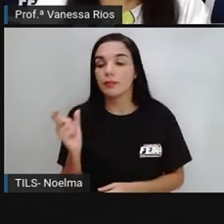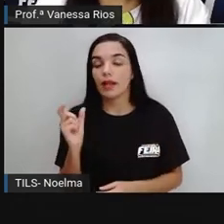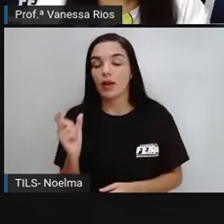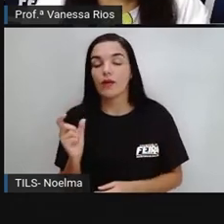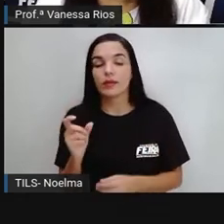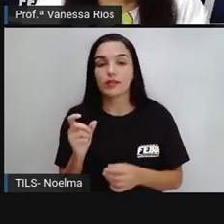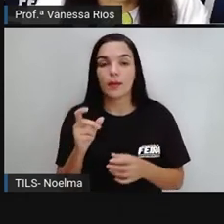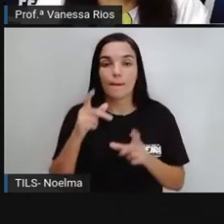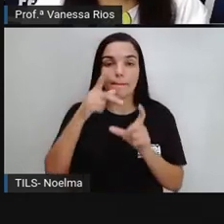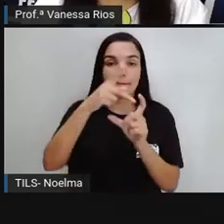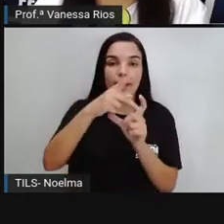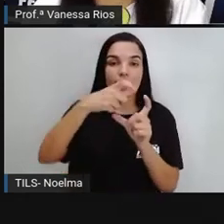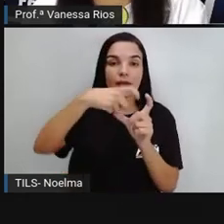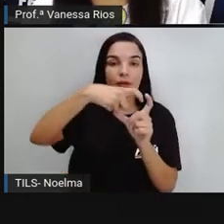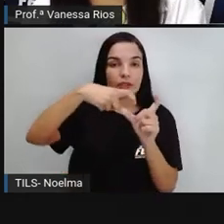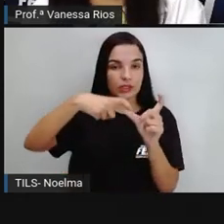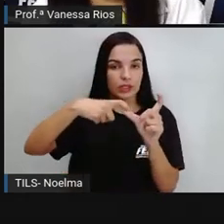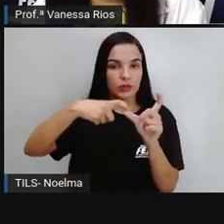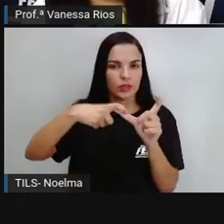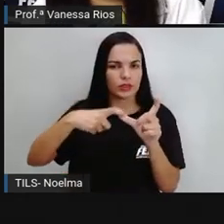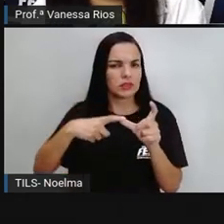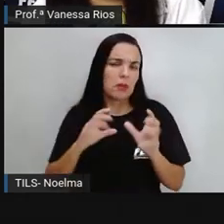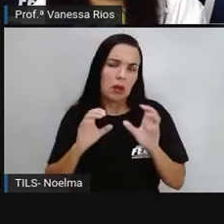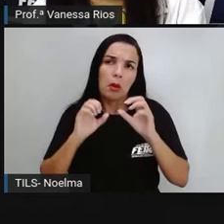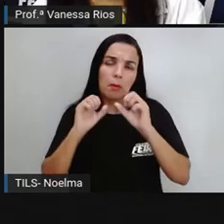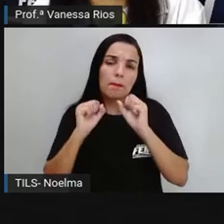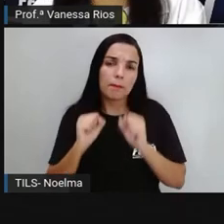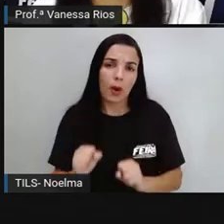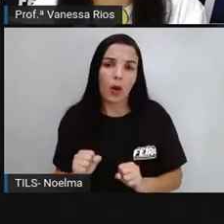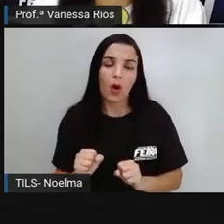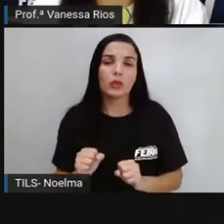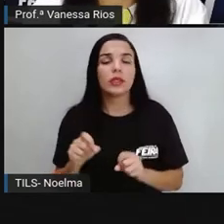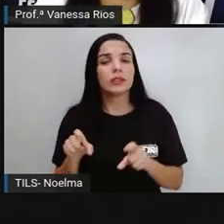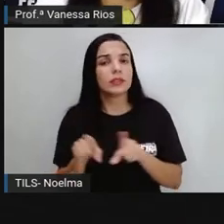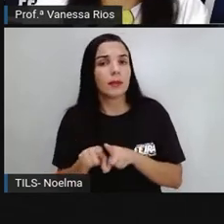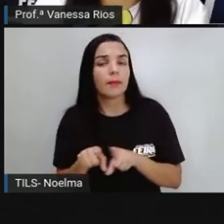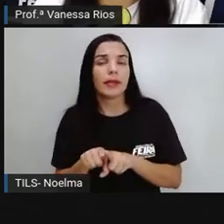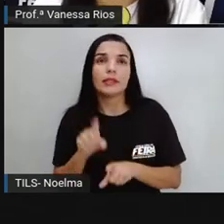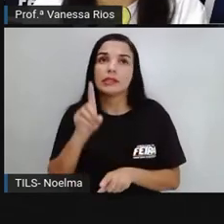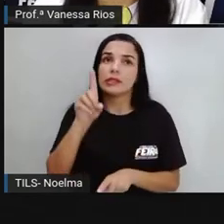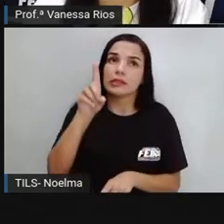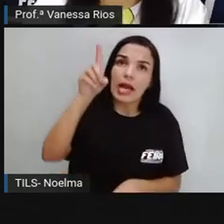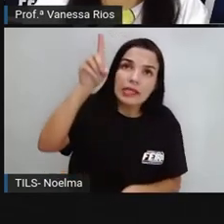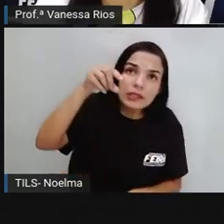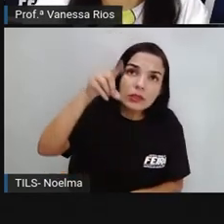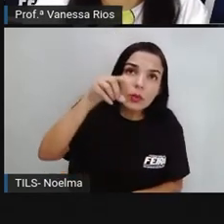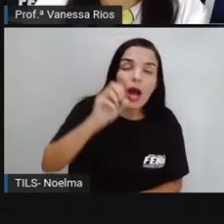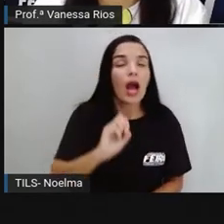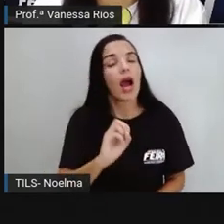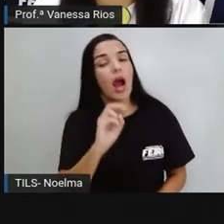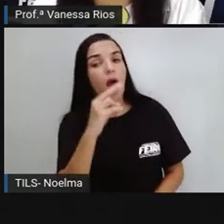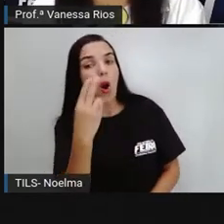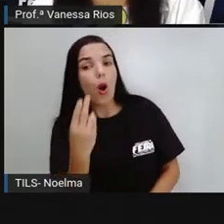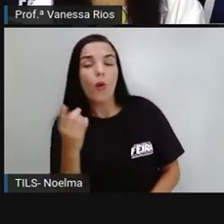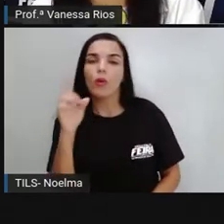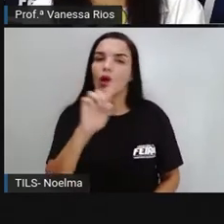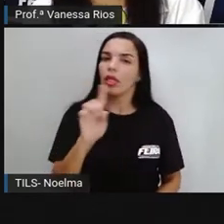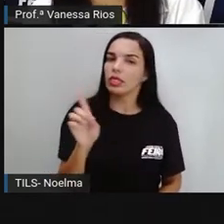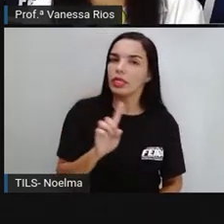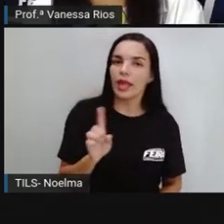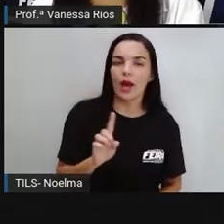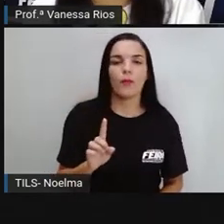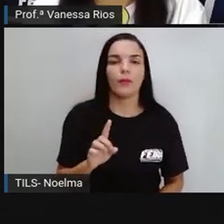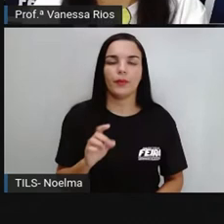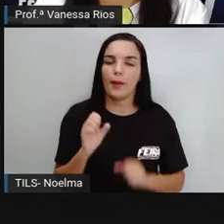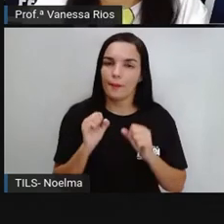paroxítonas? As palavras paroxítonas, elas também, assim como as oxítonas, podem receber